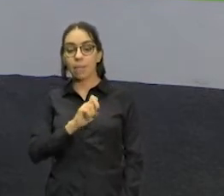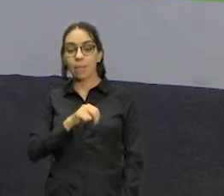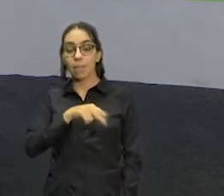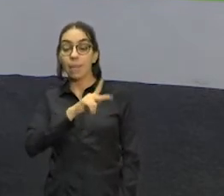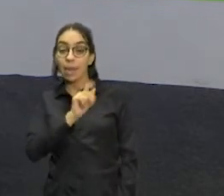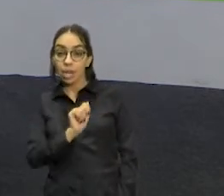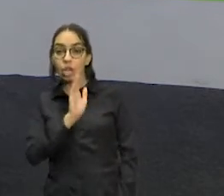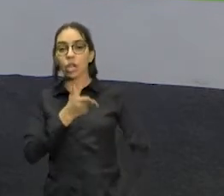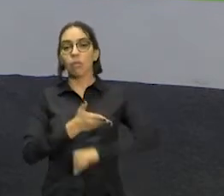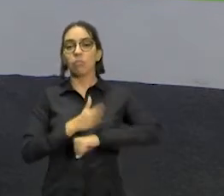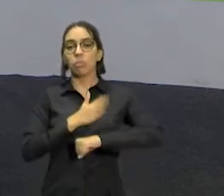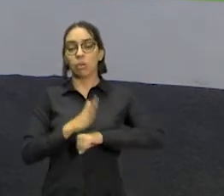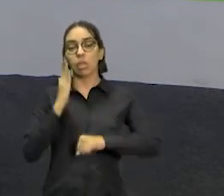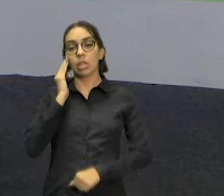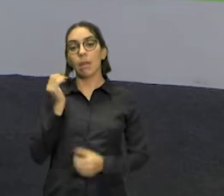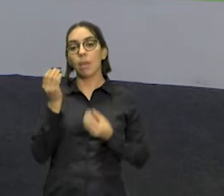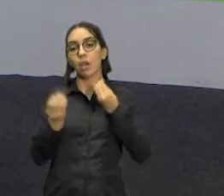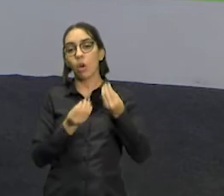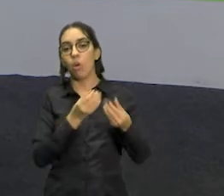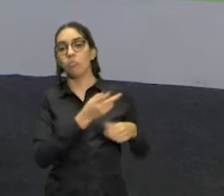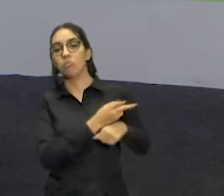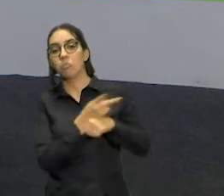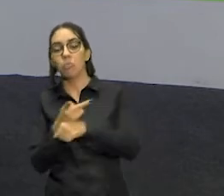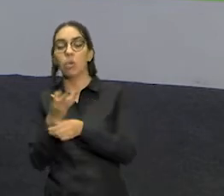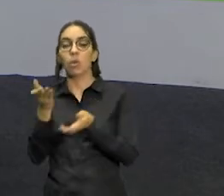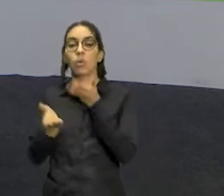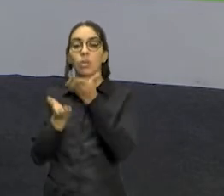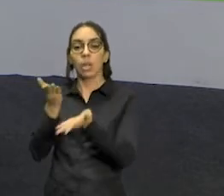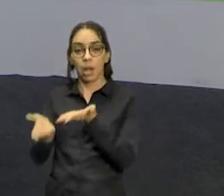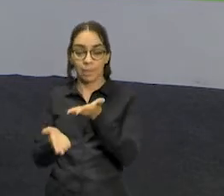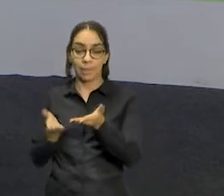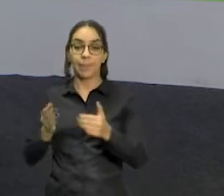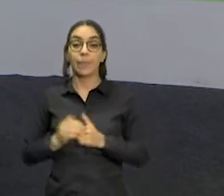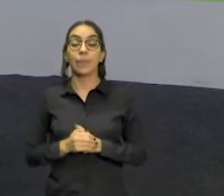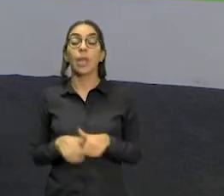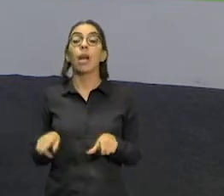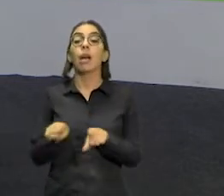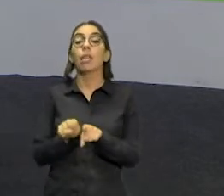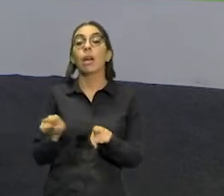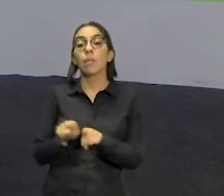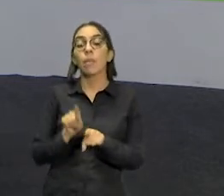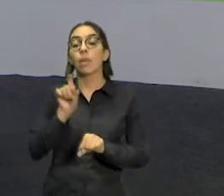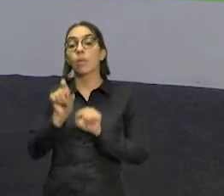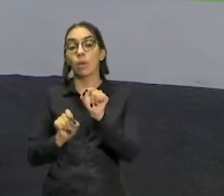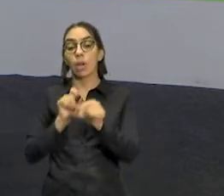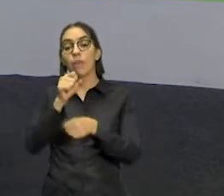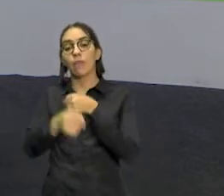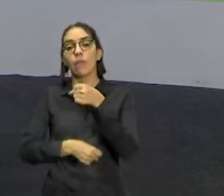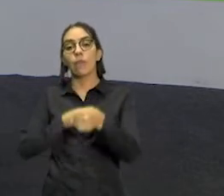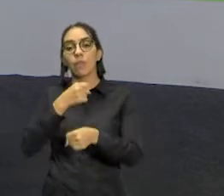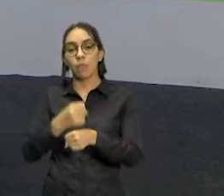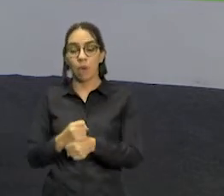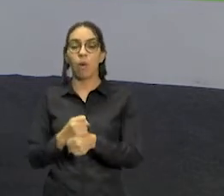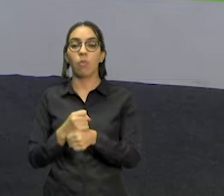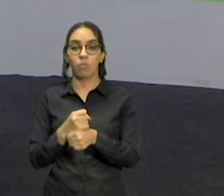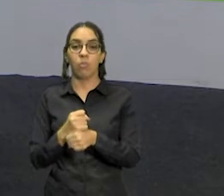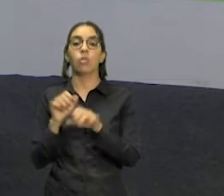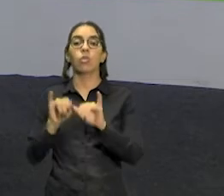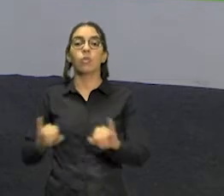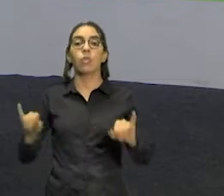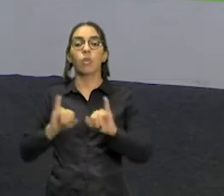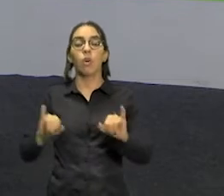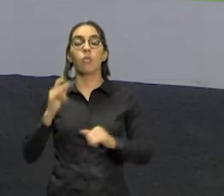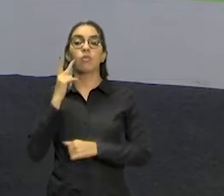agressores de violência doméstica. Será criada também a Jornada Anual Mulher Fortalezense. E o prefeito informou que